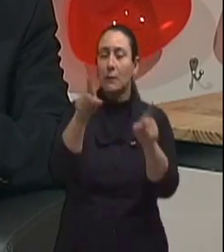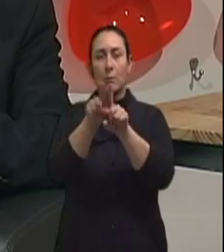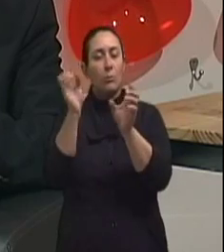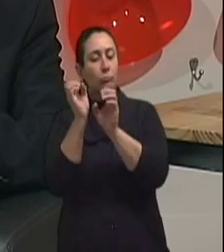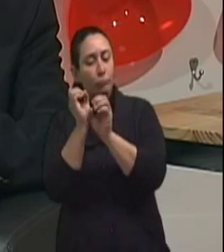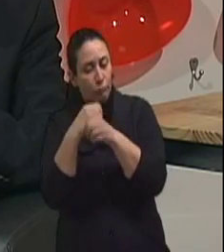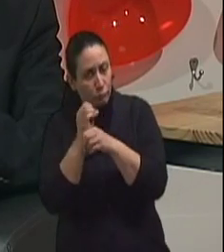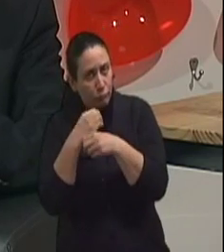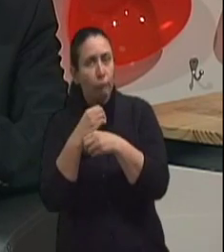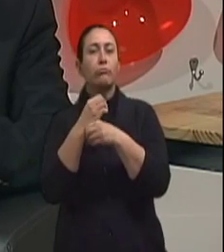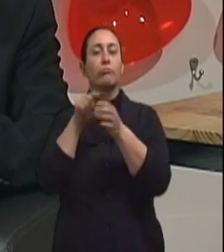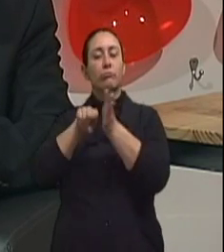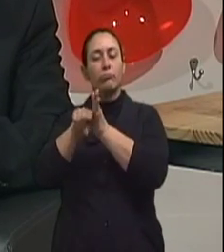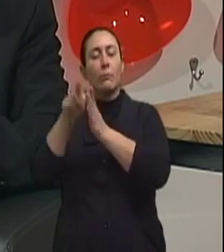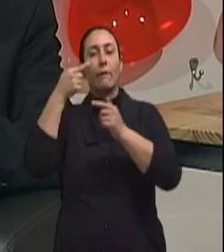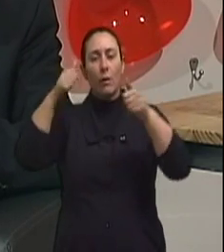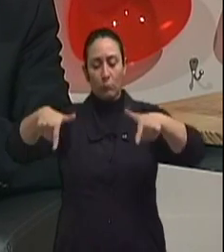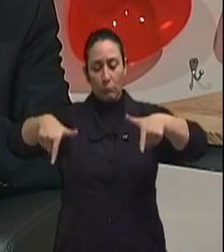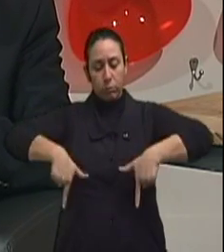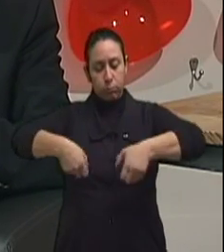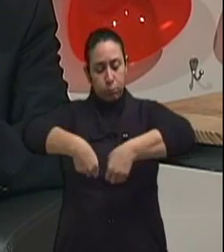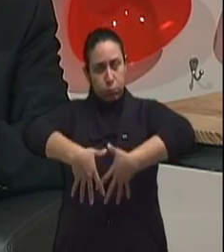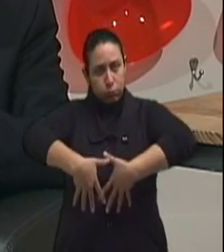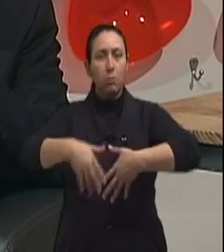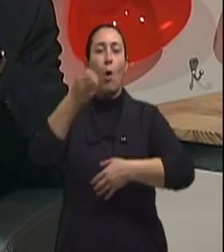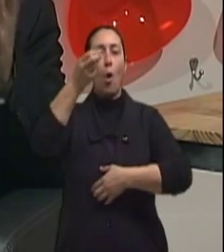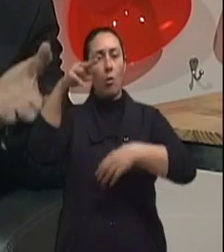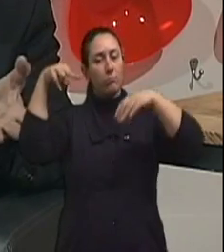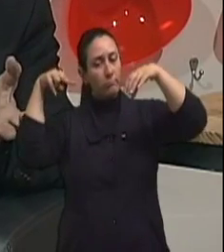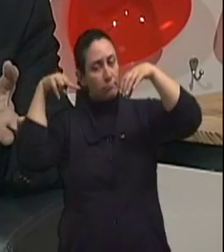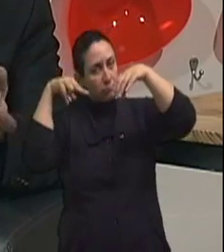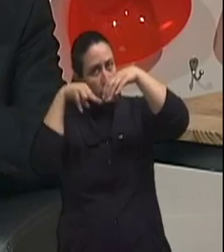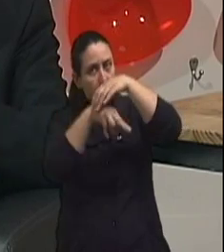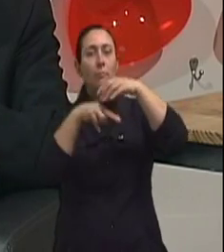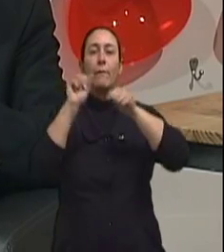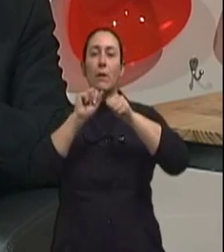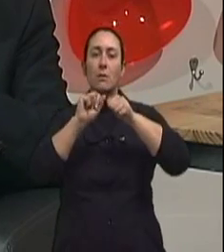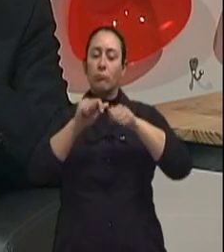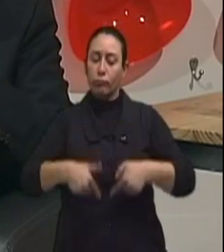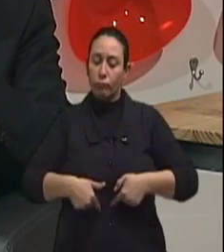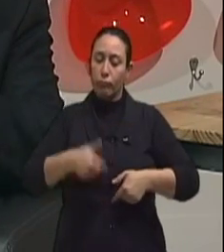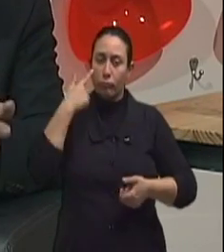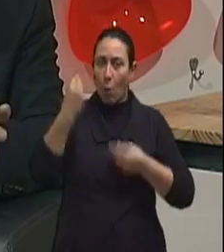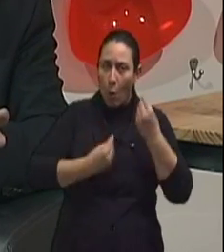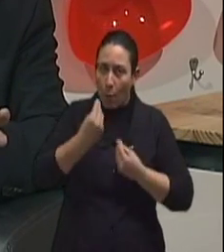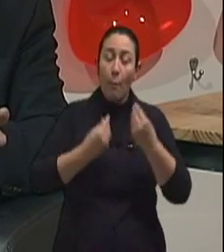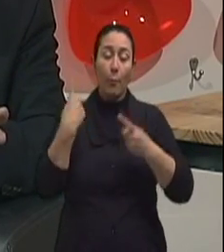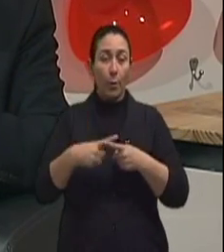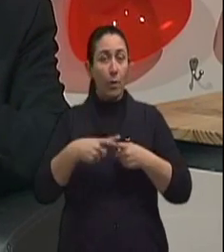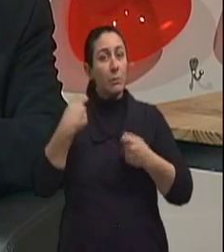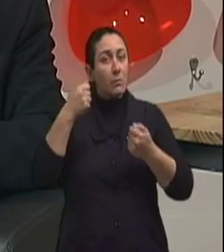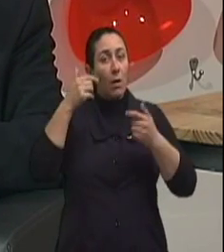tomografia de abdômen, raio-x ou tomografia de tórax, para se ter uma ideia se o problema está, vamos dizer, restrito ao